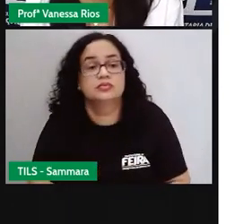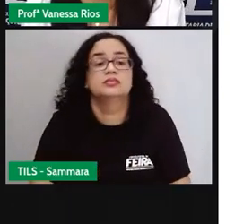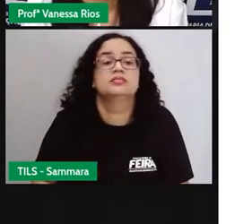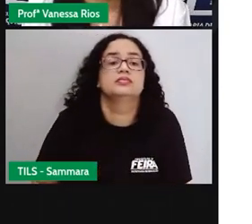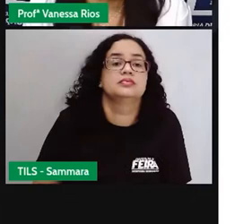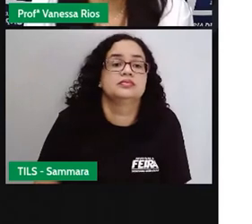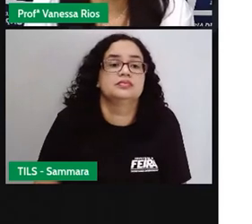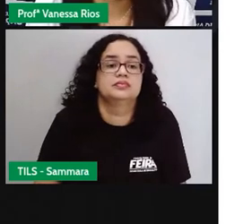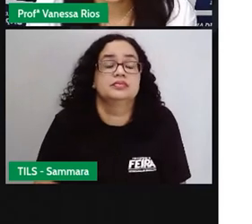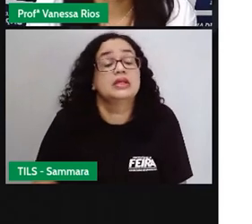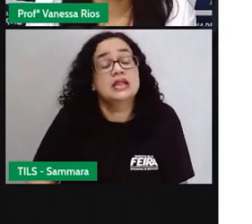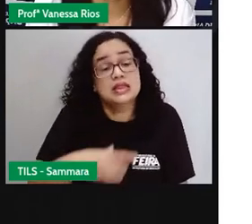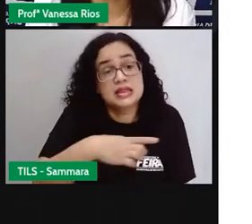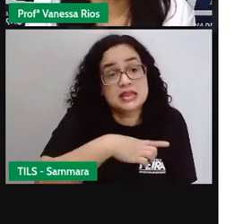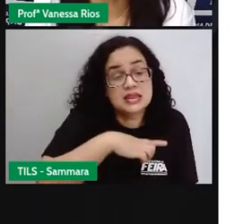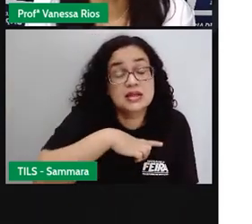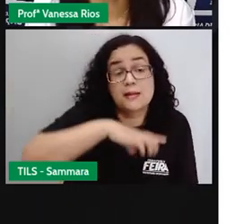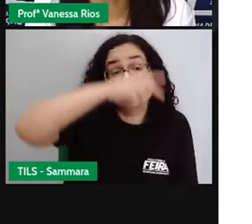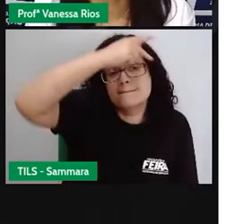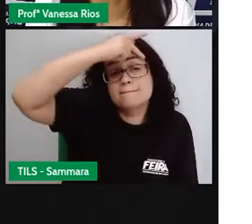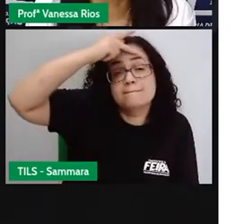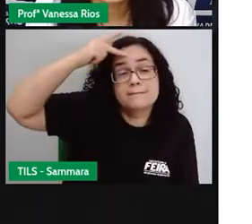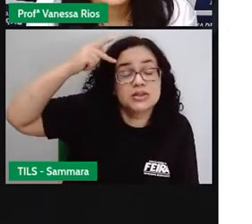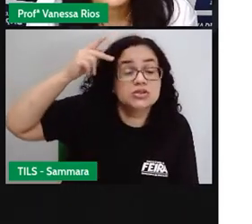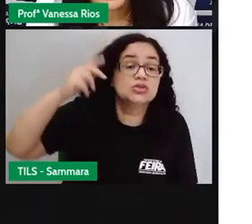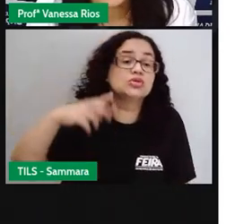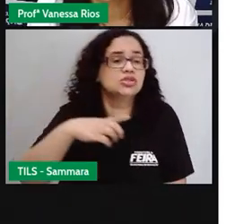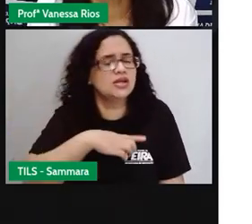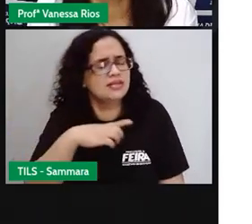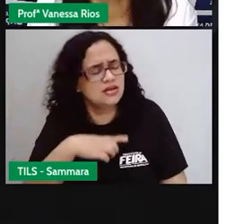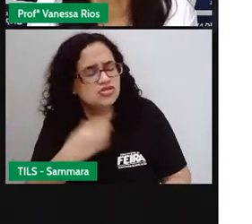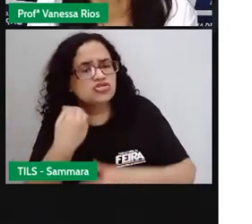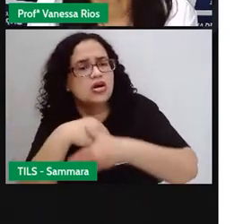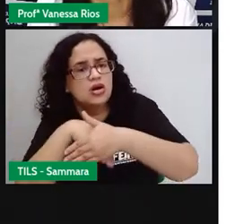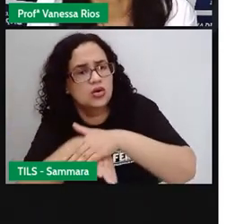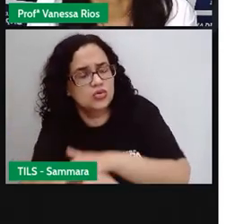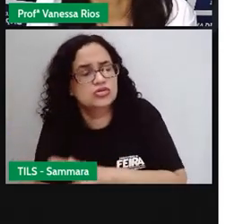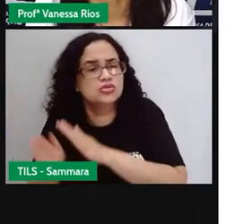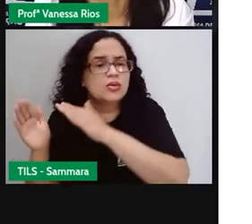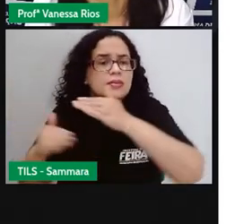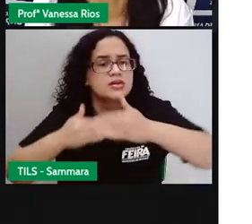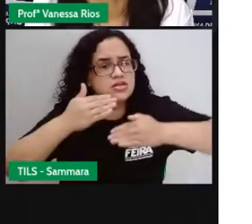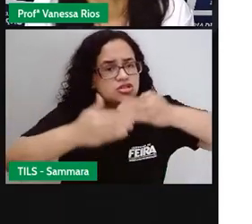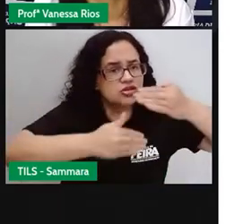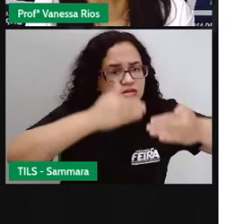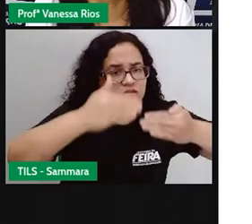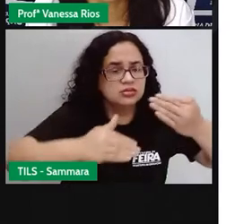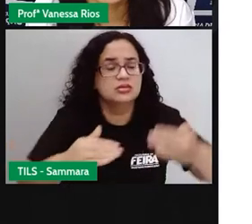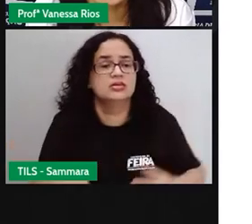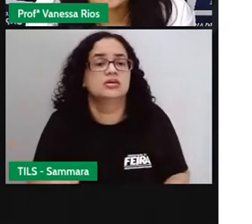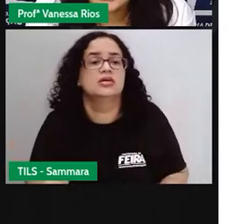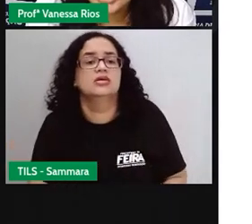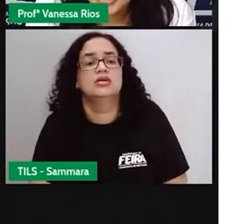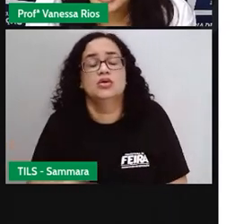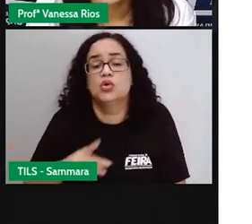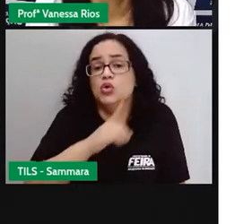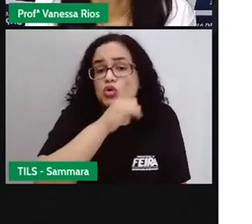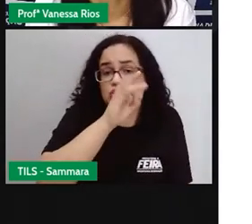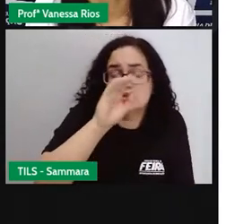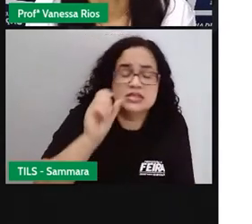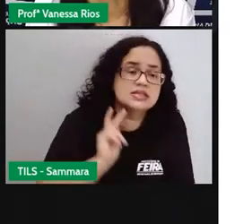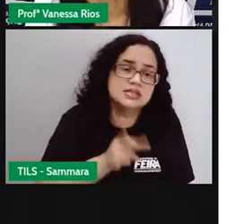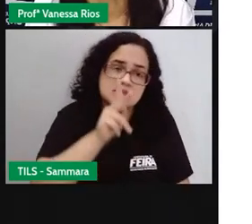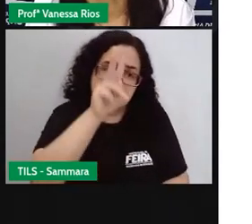interesses. Existem aí pessoas que já têm esse hábito desenvolvido e não fica aí, não passa um dia